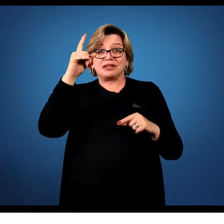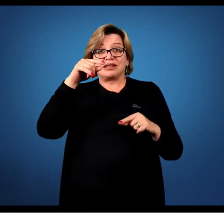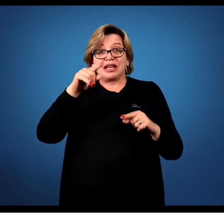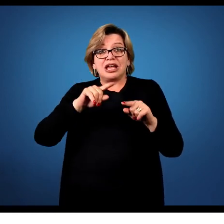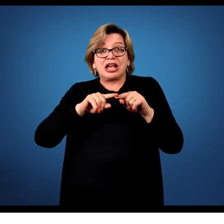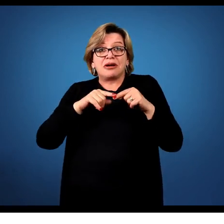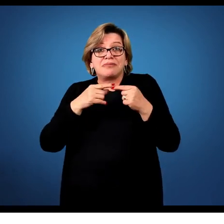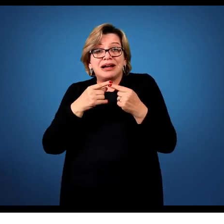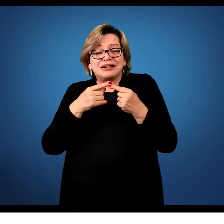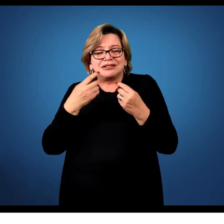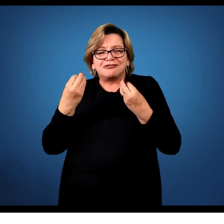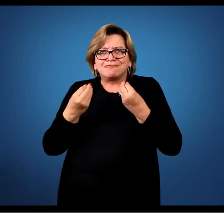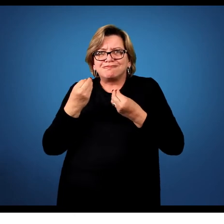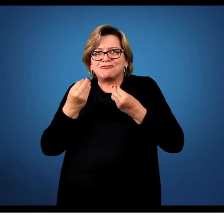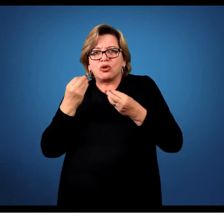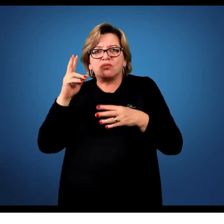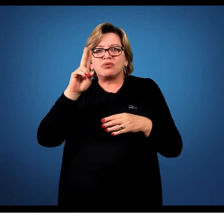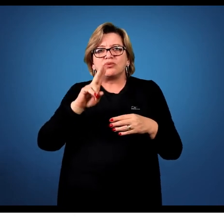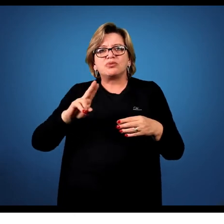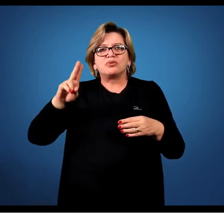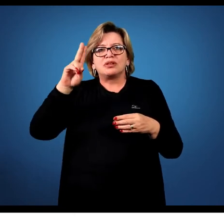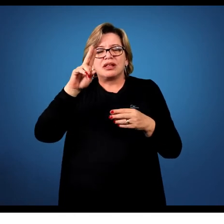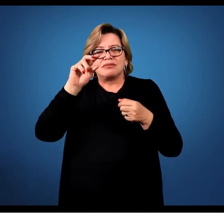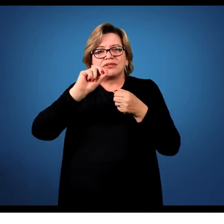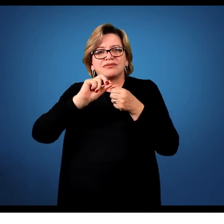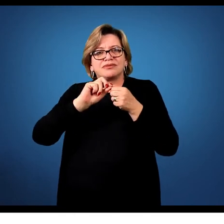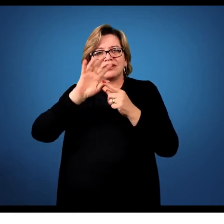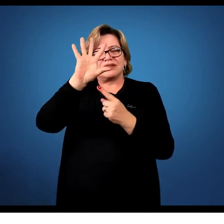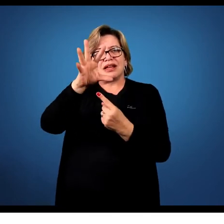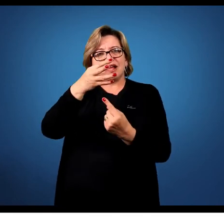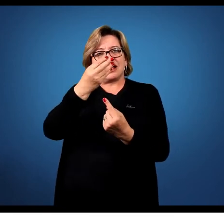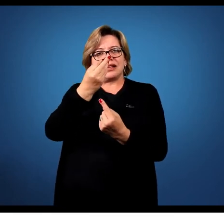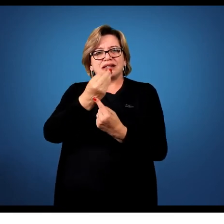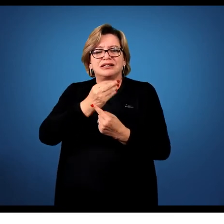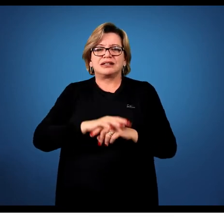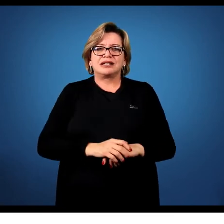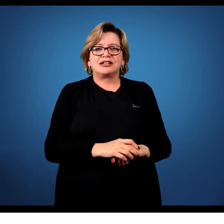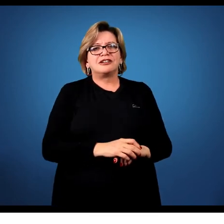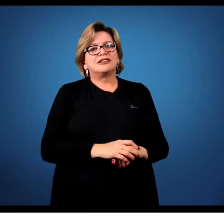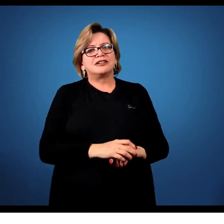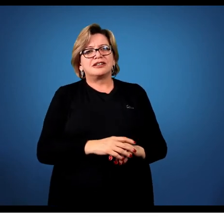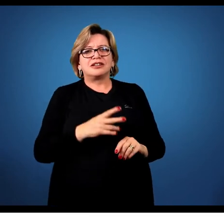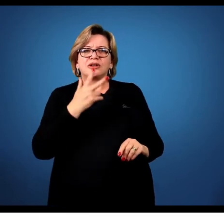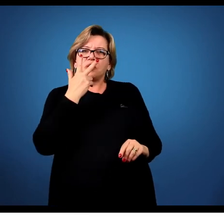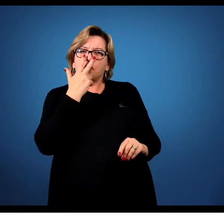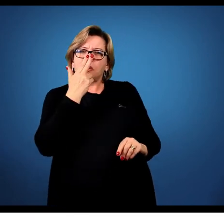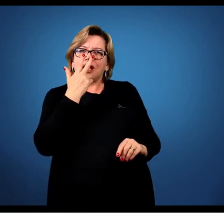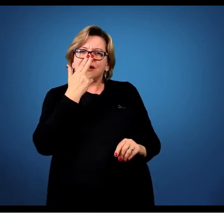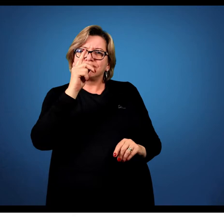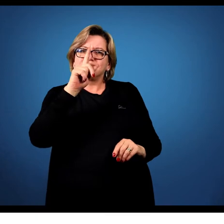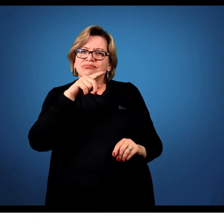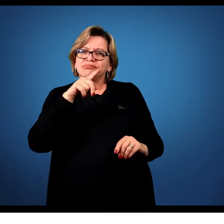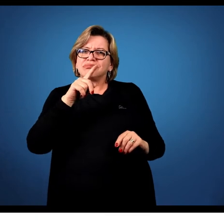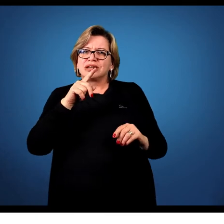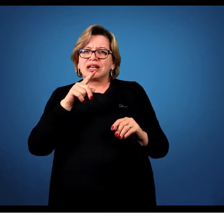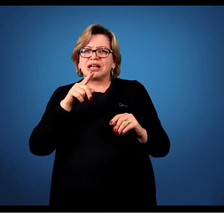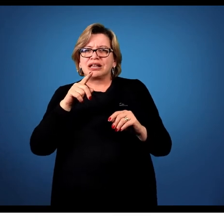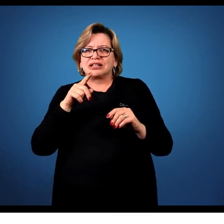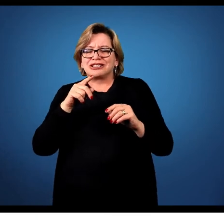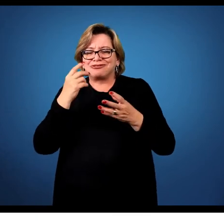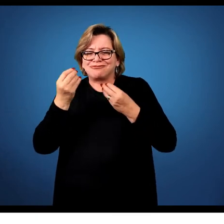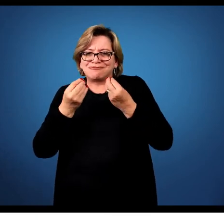saber como utilizar ela na produção. Sim, eu acho que essas são as nossas